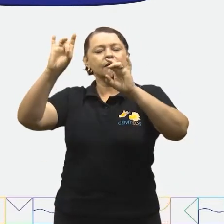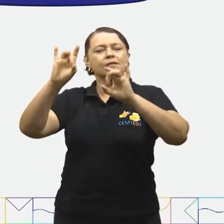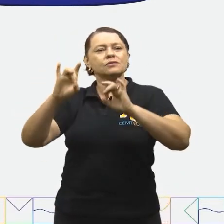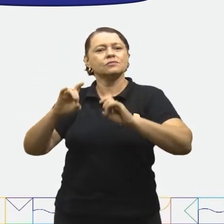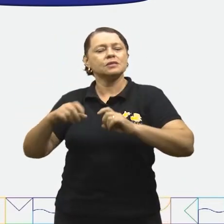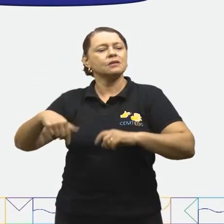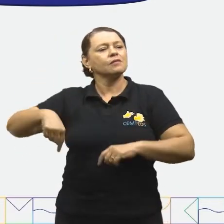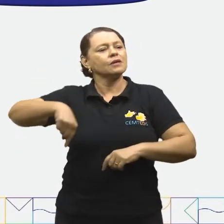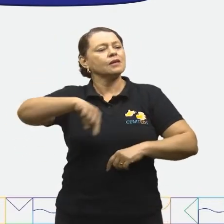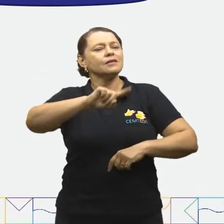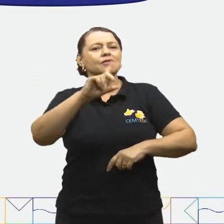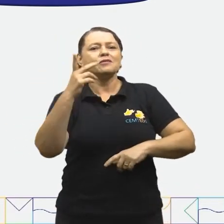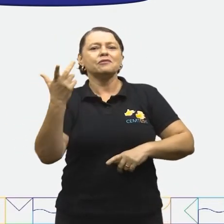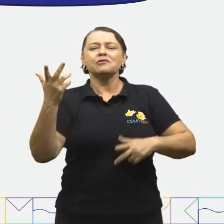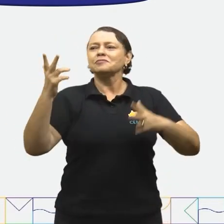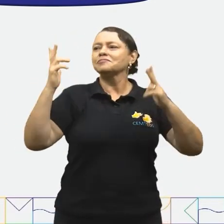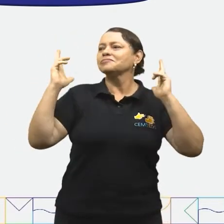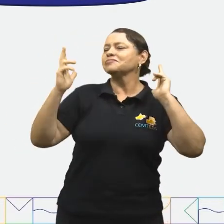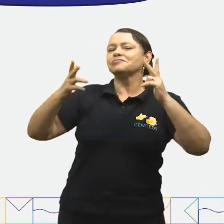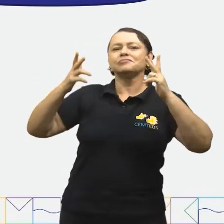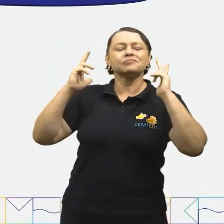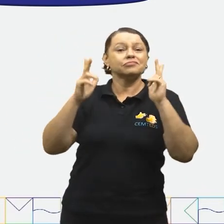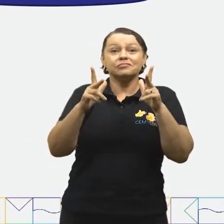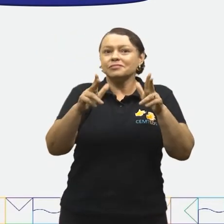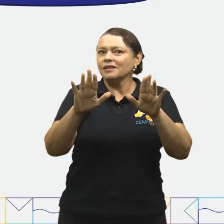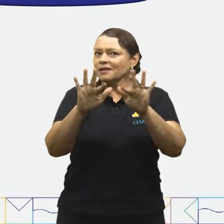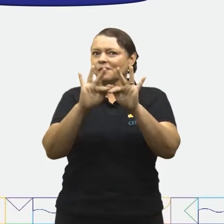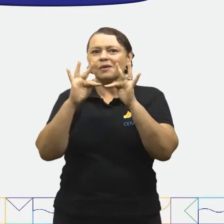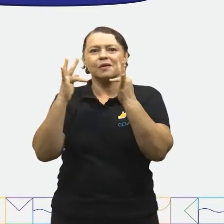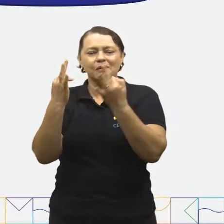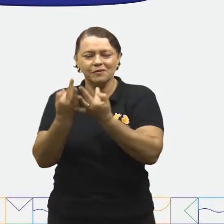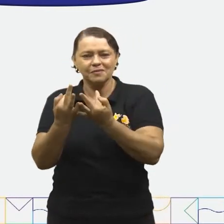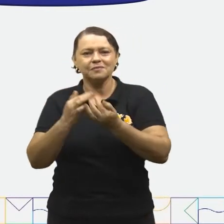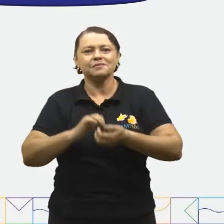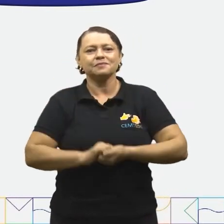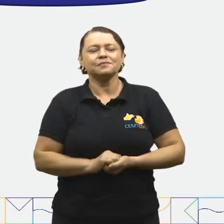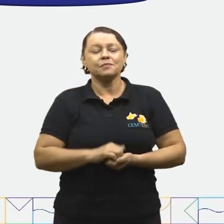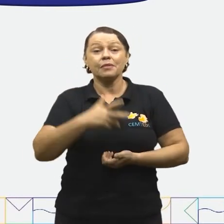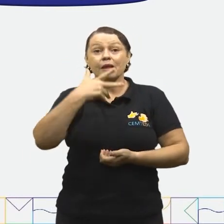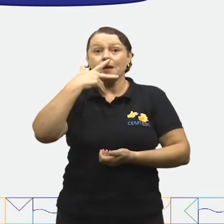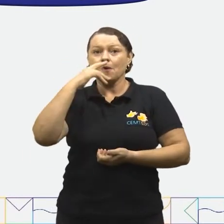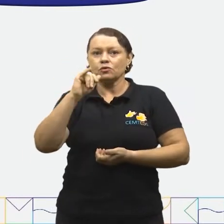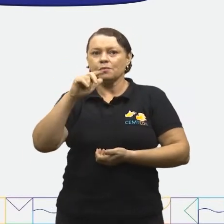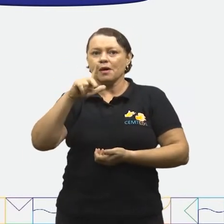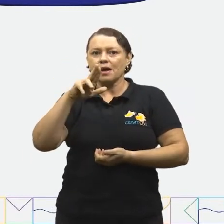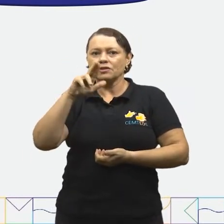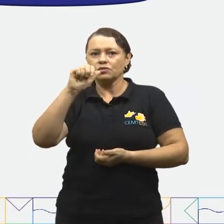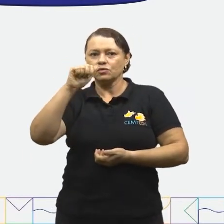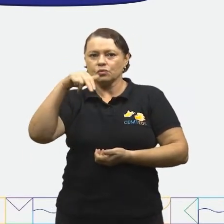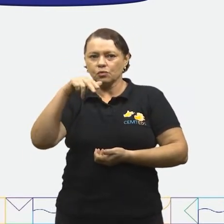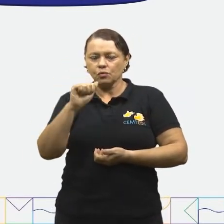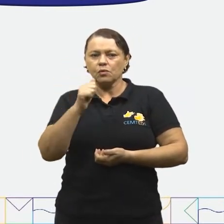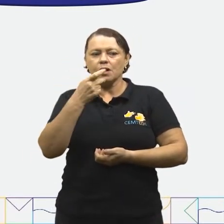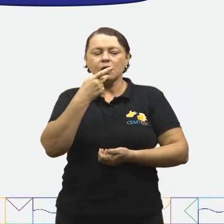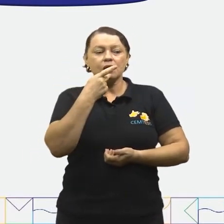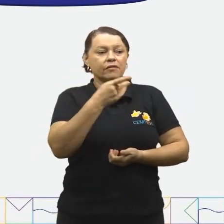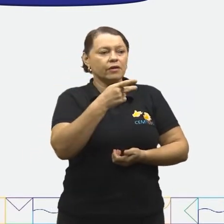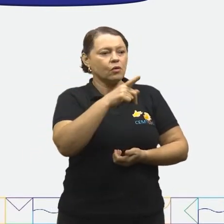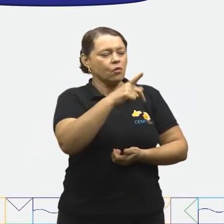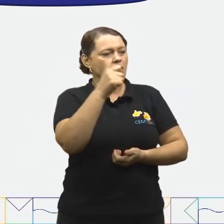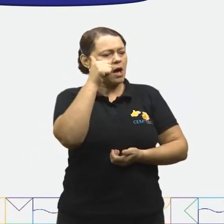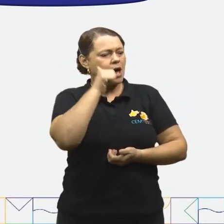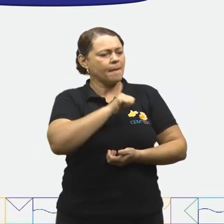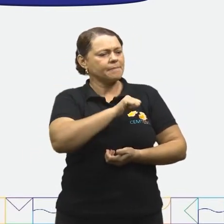divertiu-se demais, assim como divertiu a todos. Os pais de Luana decidiram chamá-la de a menina